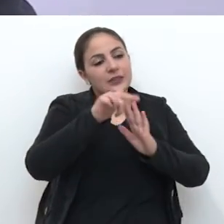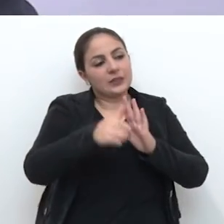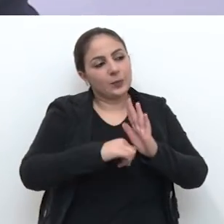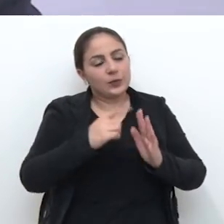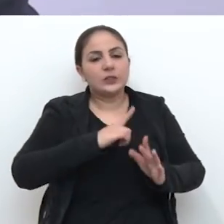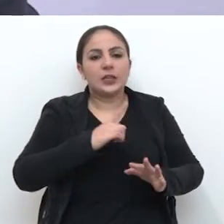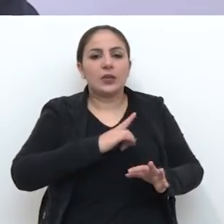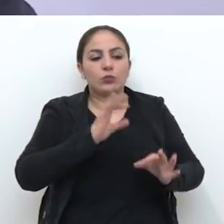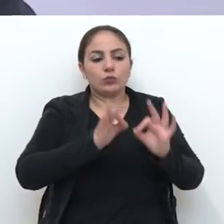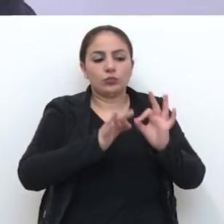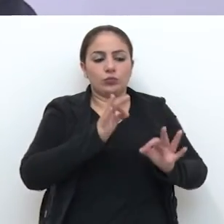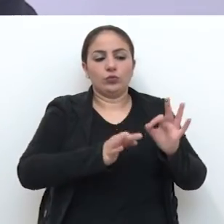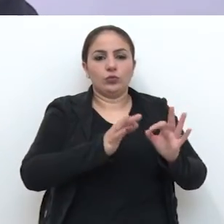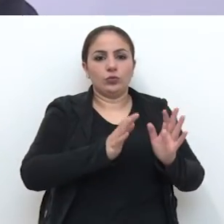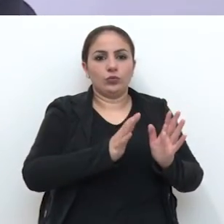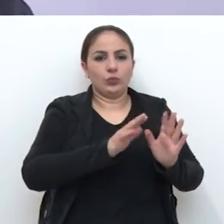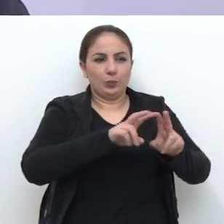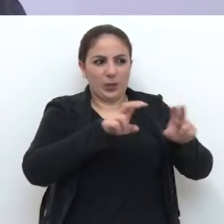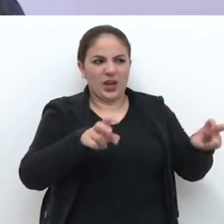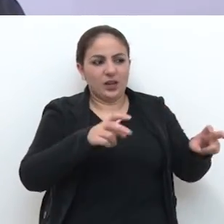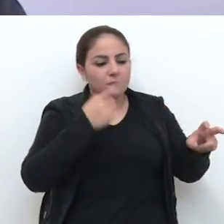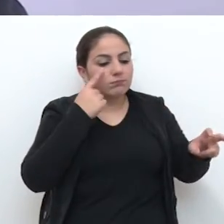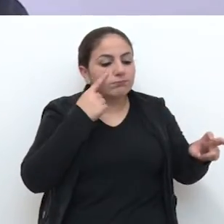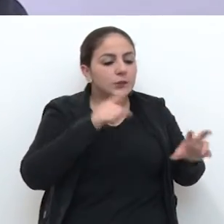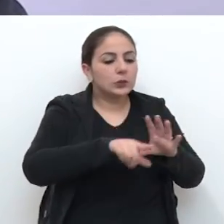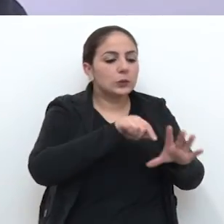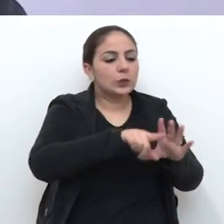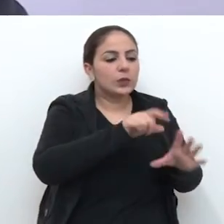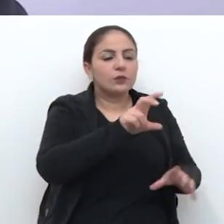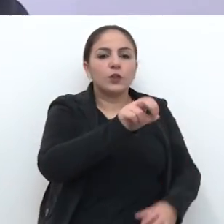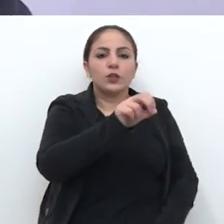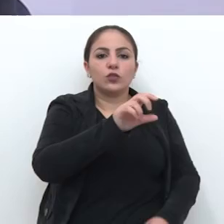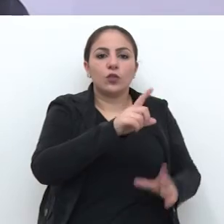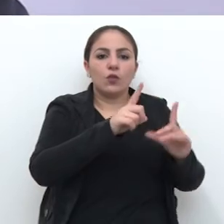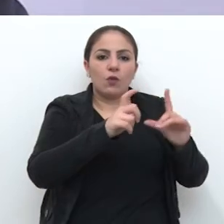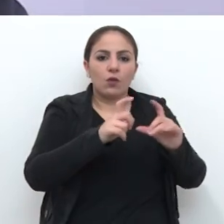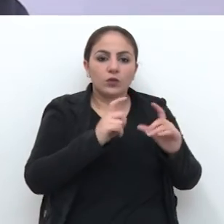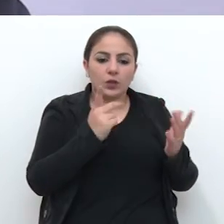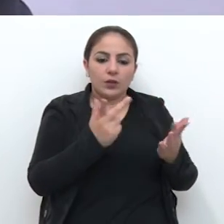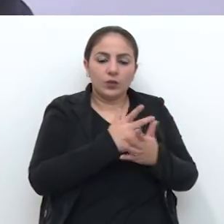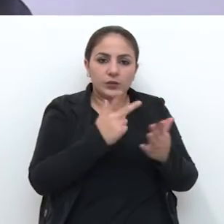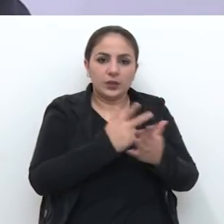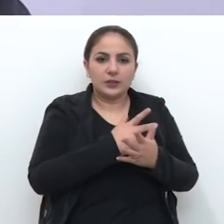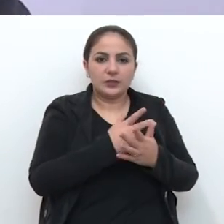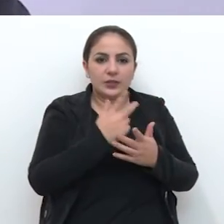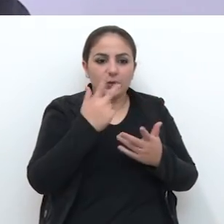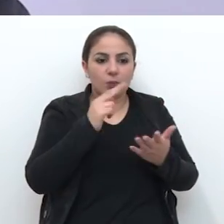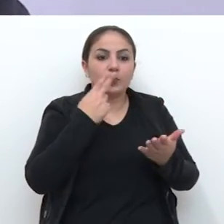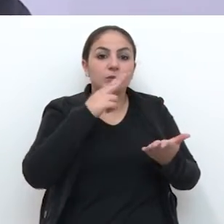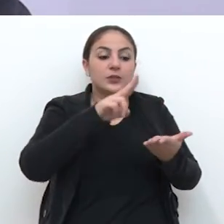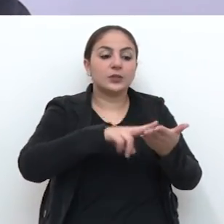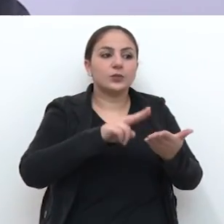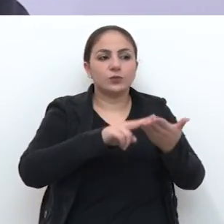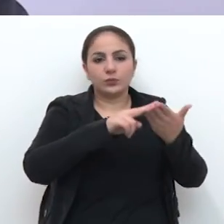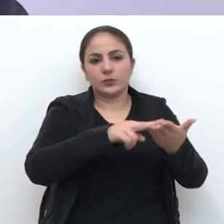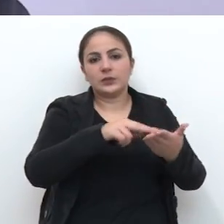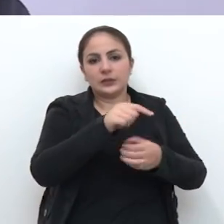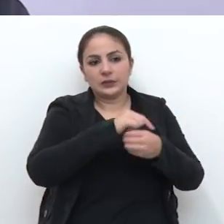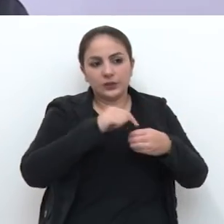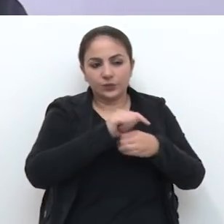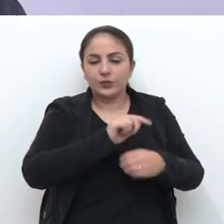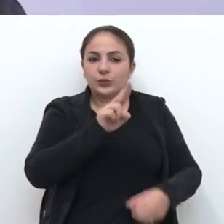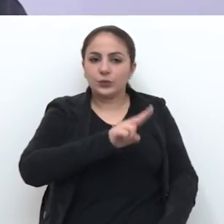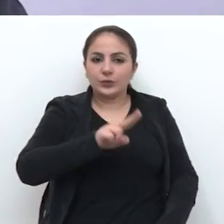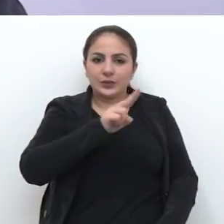depois haverá um júri técnico que fará a escolha das 20 fotografias, que virarão, na verdade, cartões postais da cidade, serão